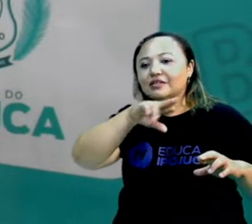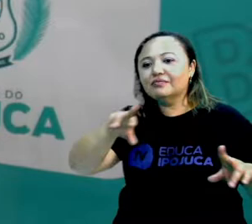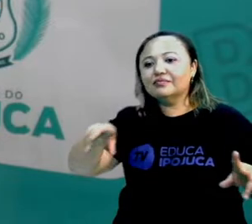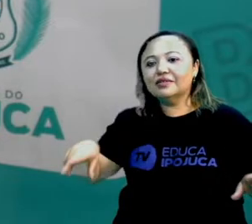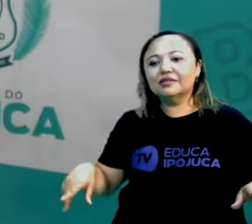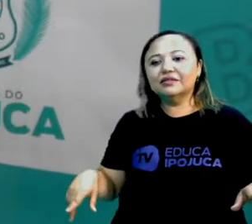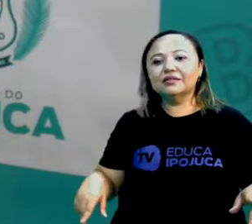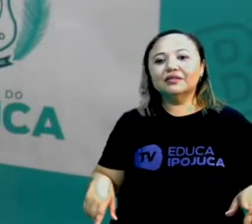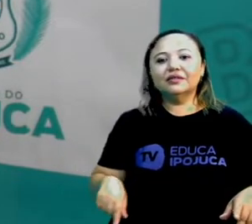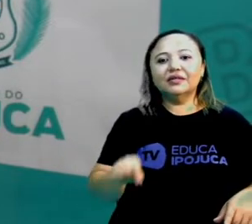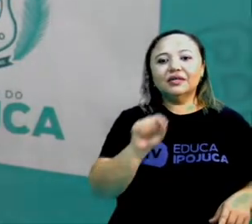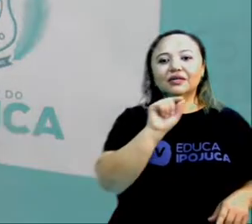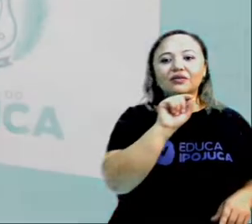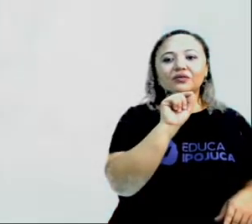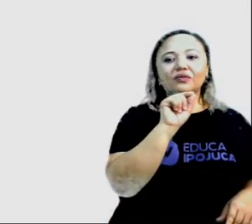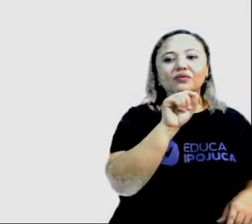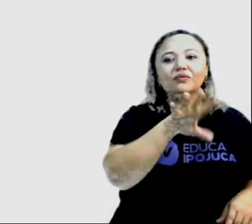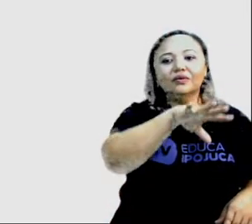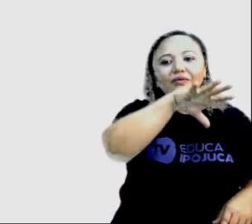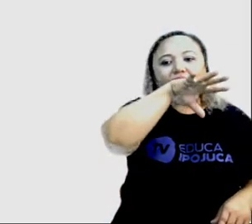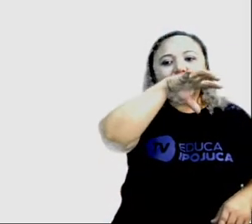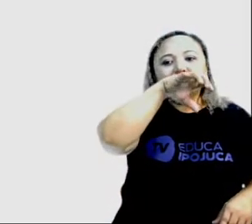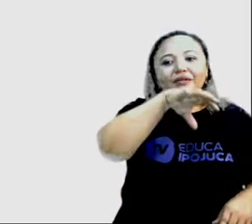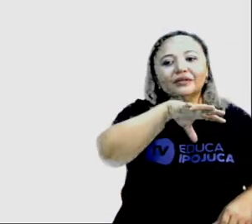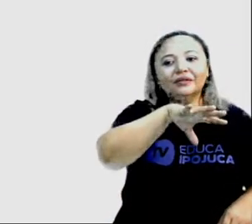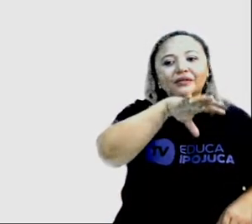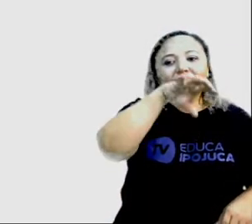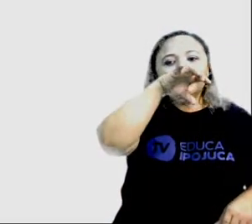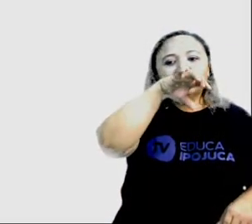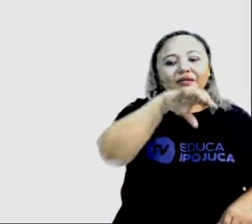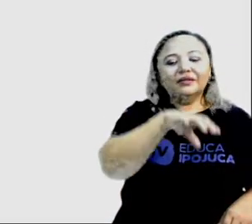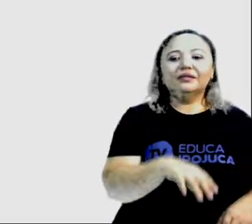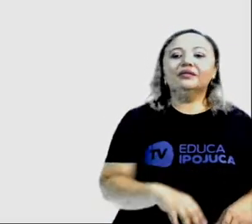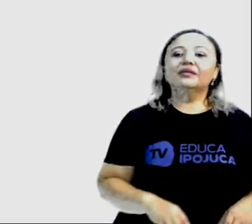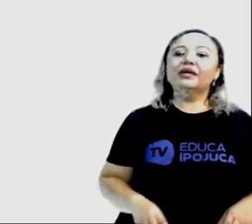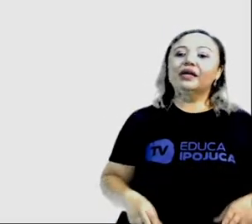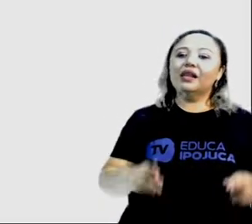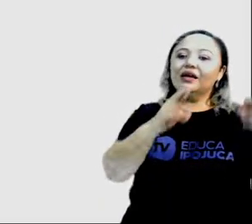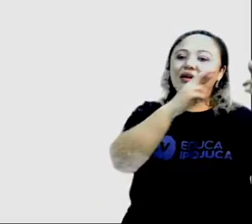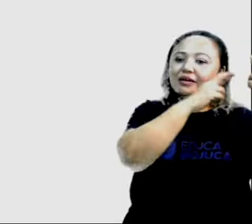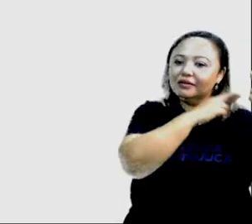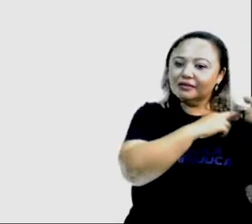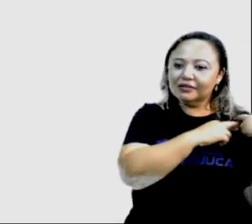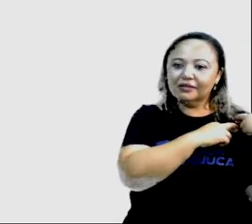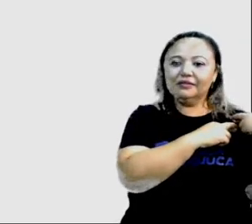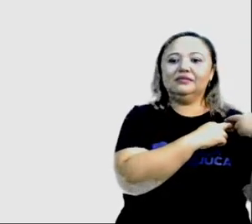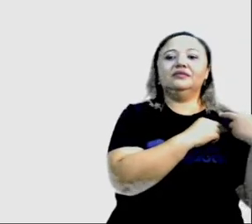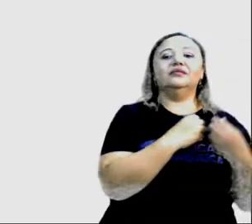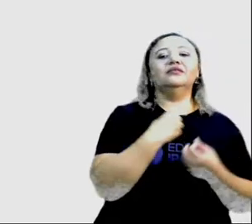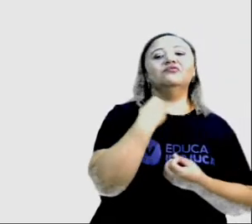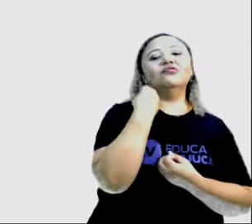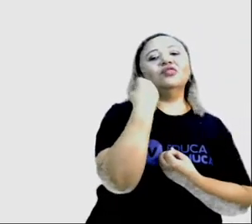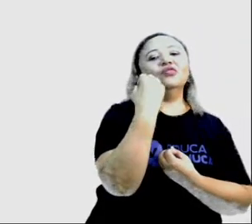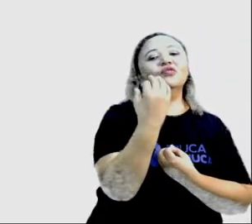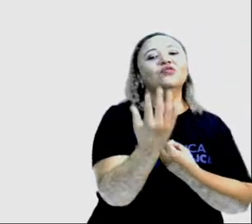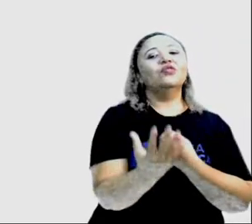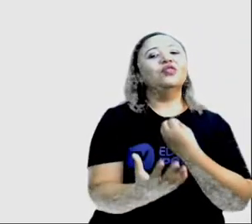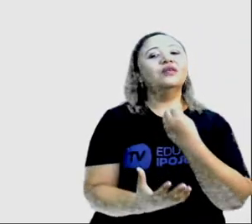animais, que no caso é o oxigênio. A planta, ela é responsável por